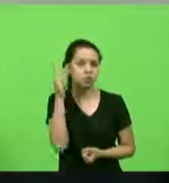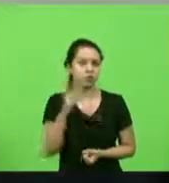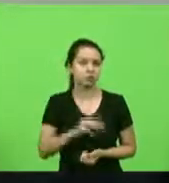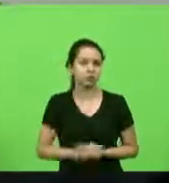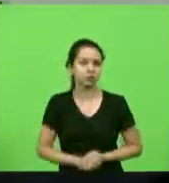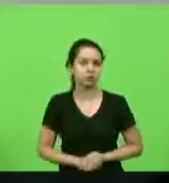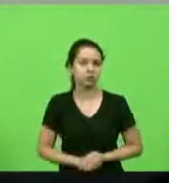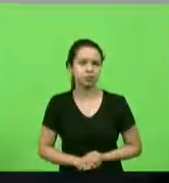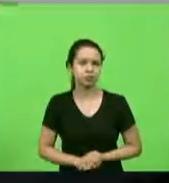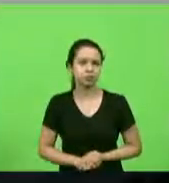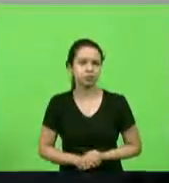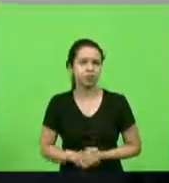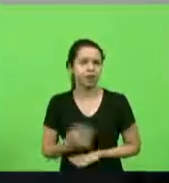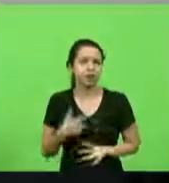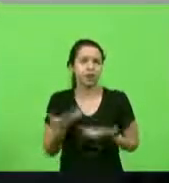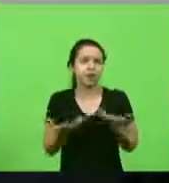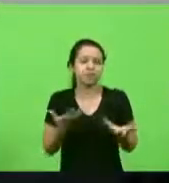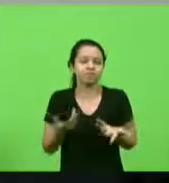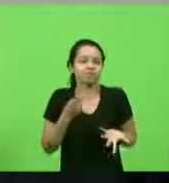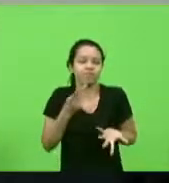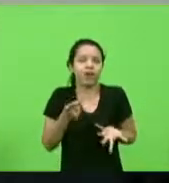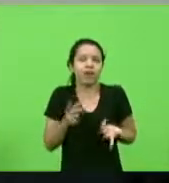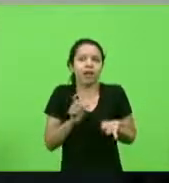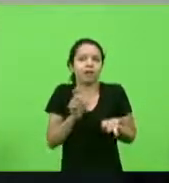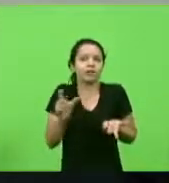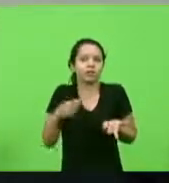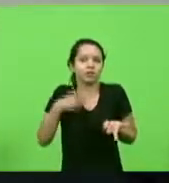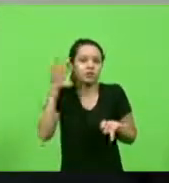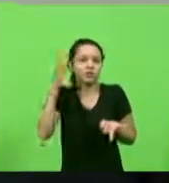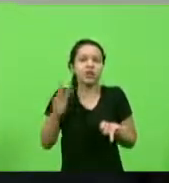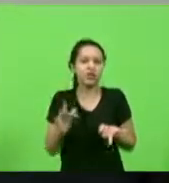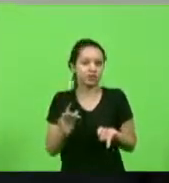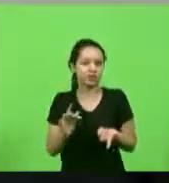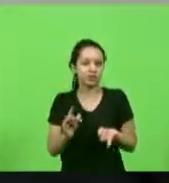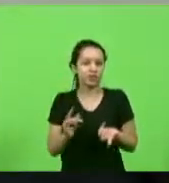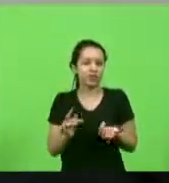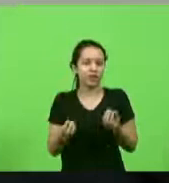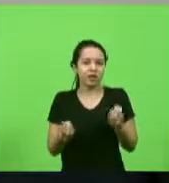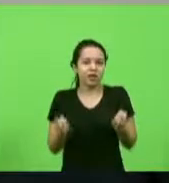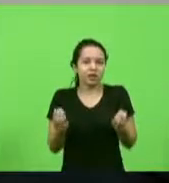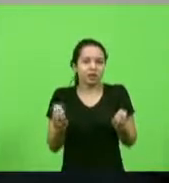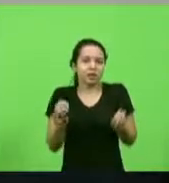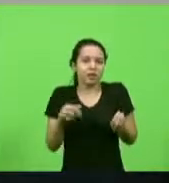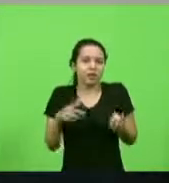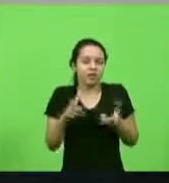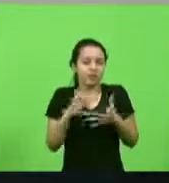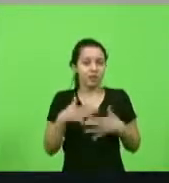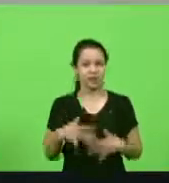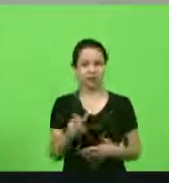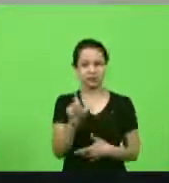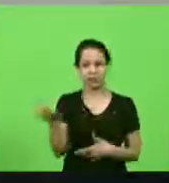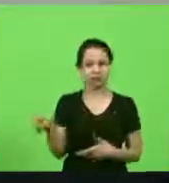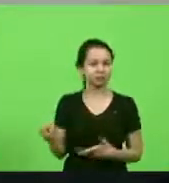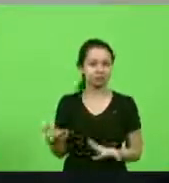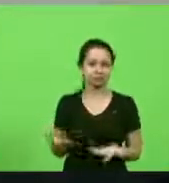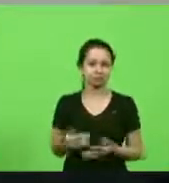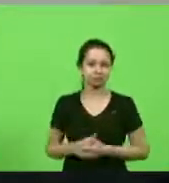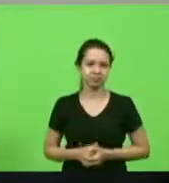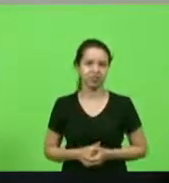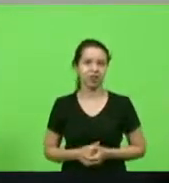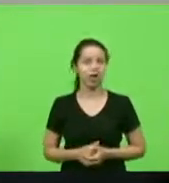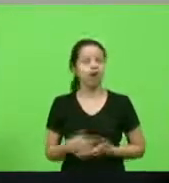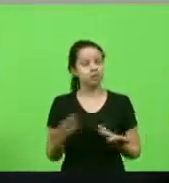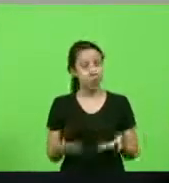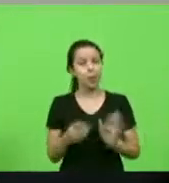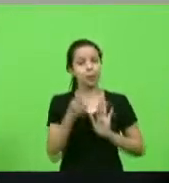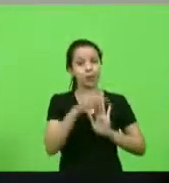não sei que palavra que pode aditivar de forma muito serena esse tipo de gente então esse é um projeto que eu apresentei